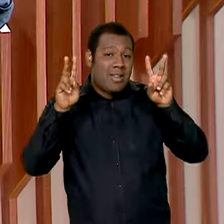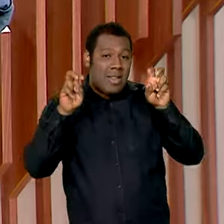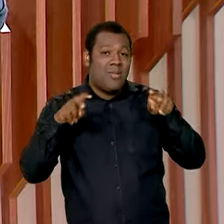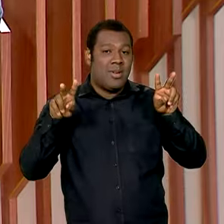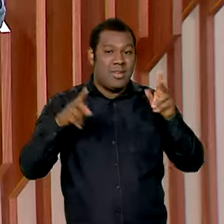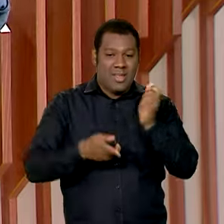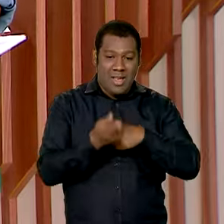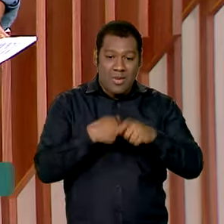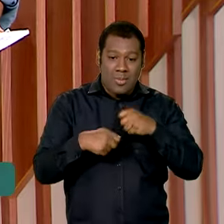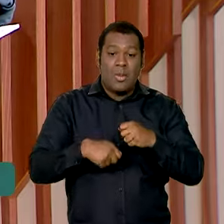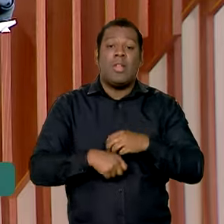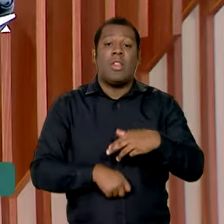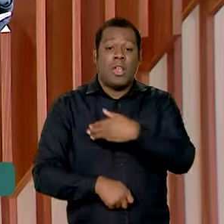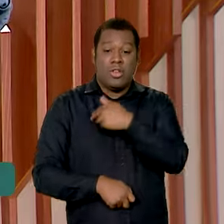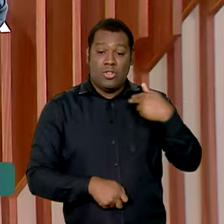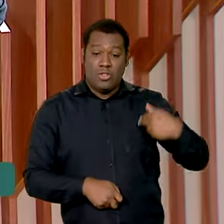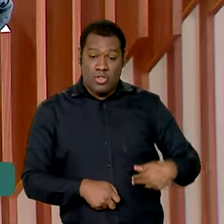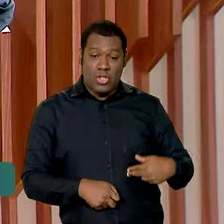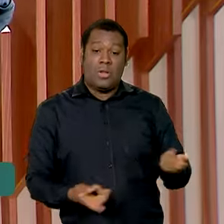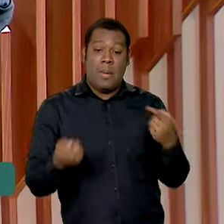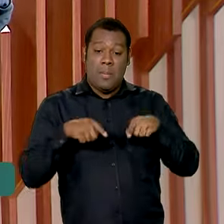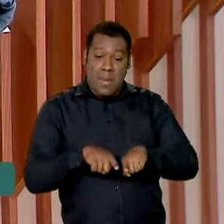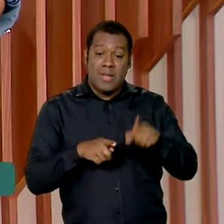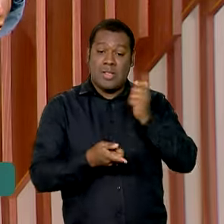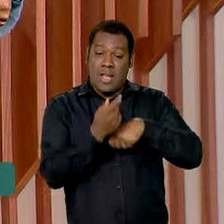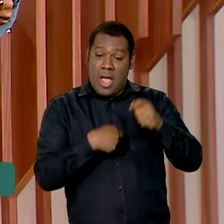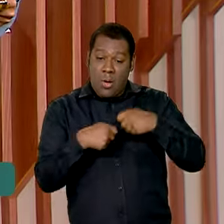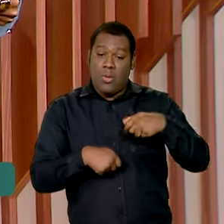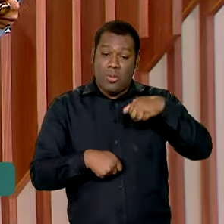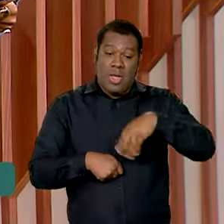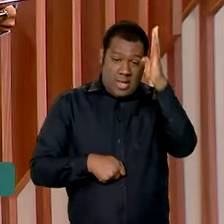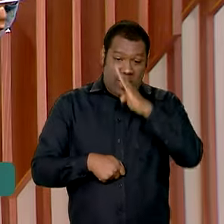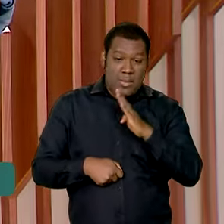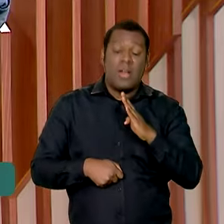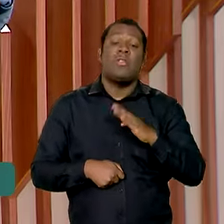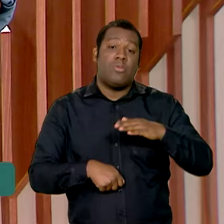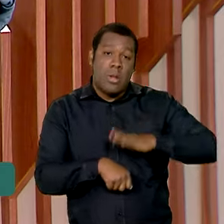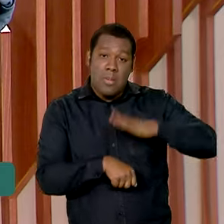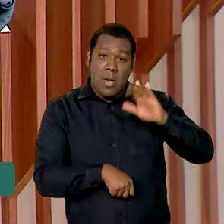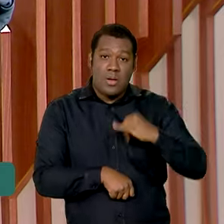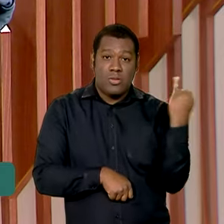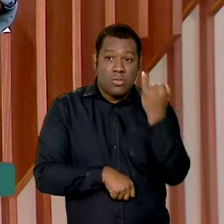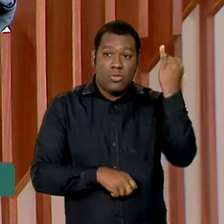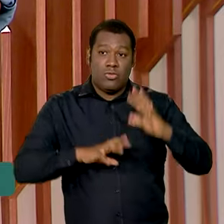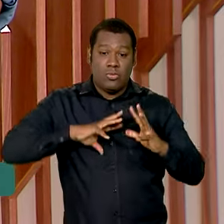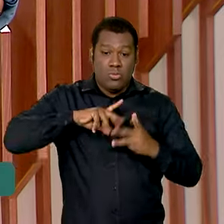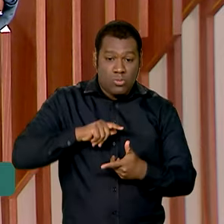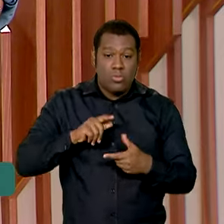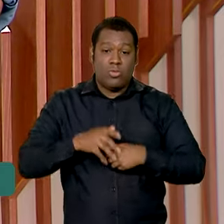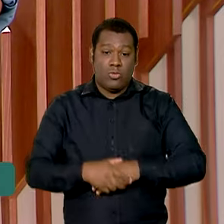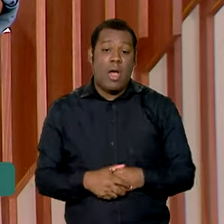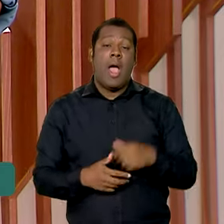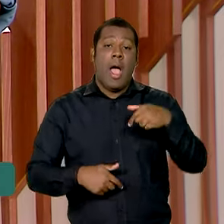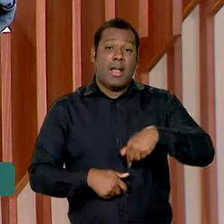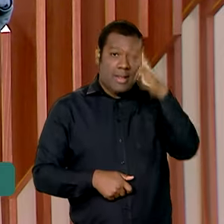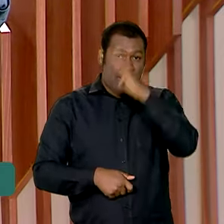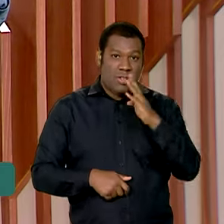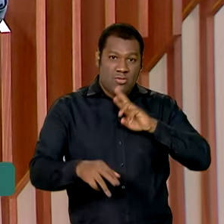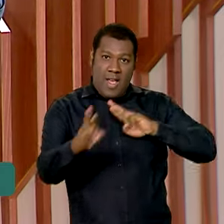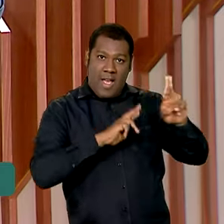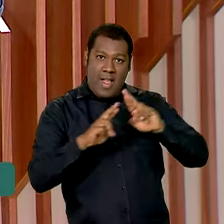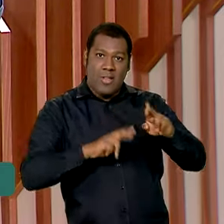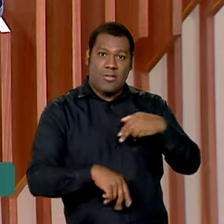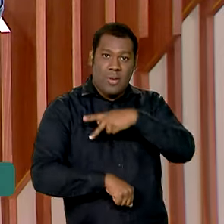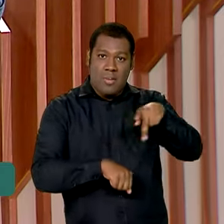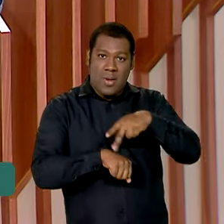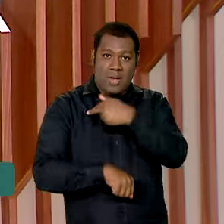China é o maior parceiro comercial do Brasil no mundo. E para debater as relações entre os dois países, foi realizada a Conferência